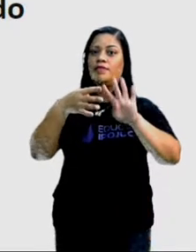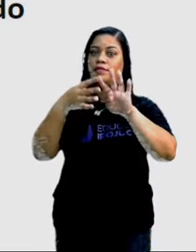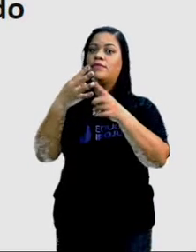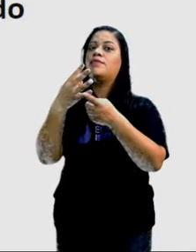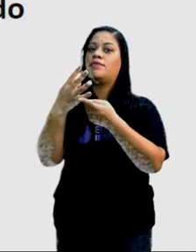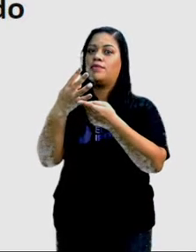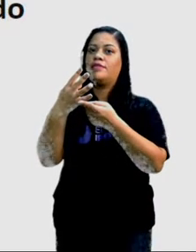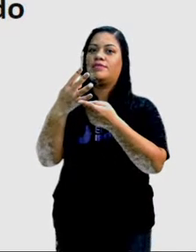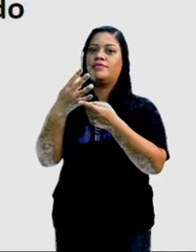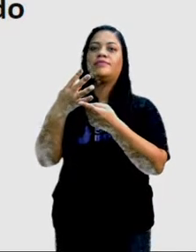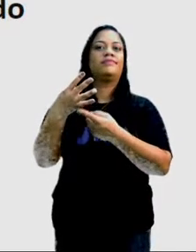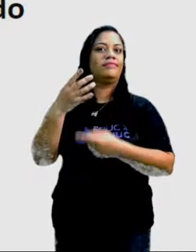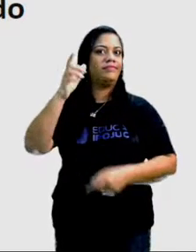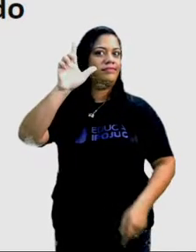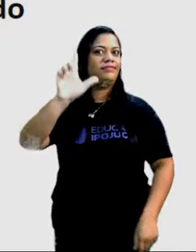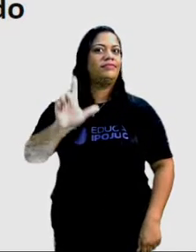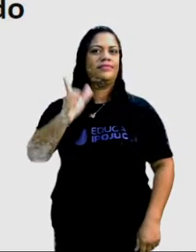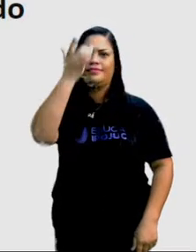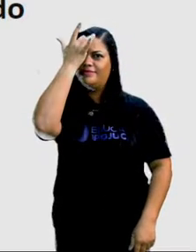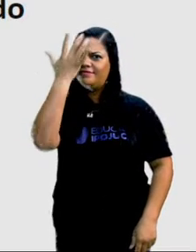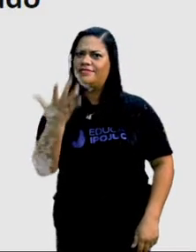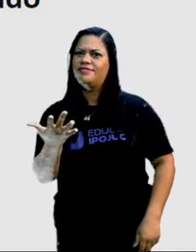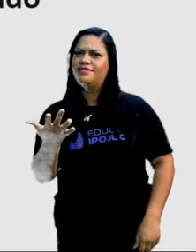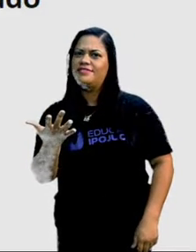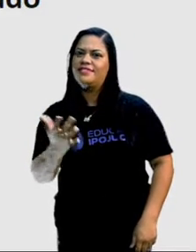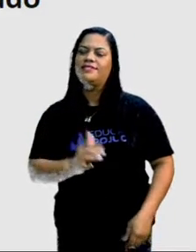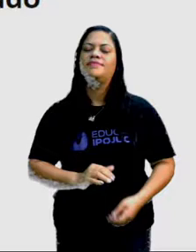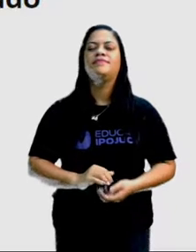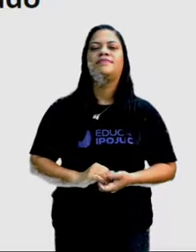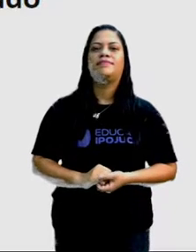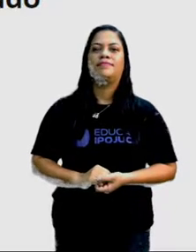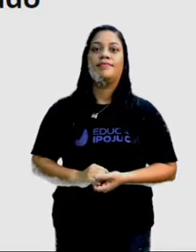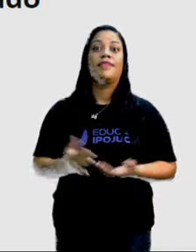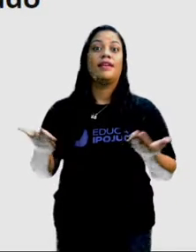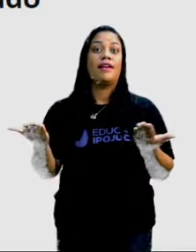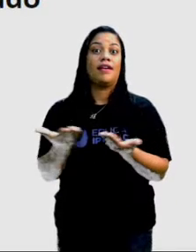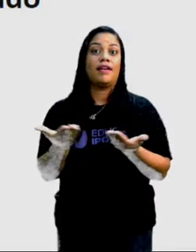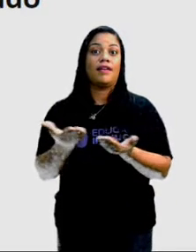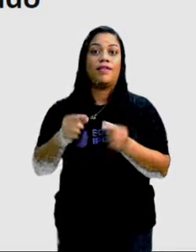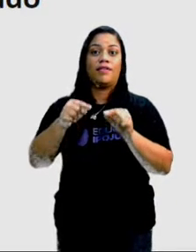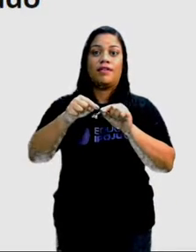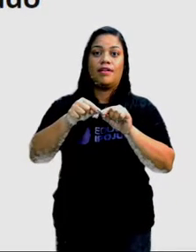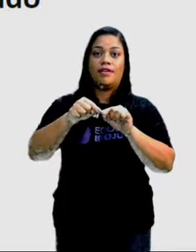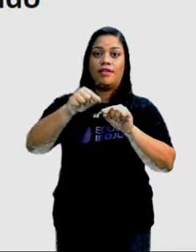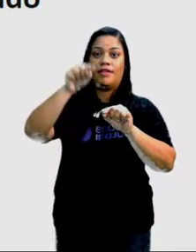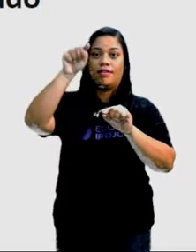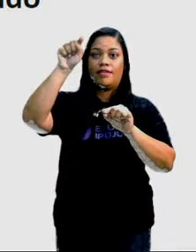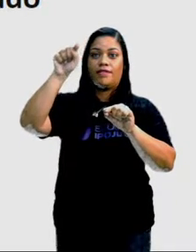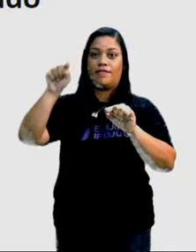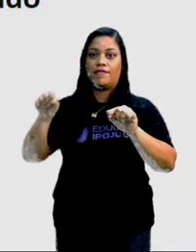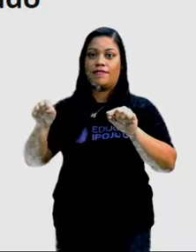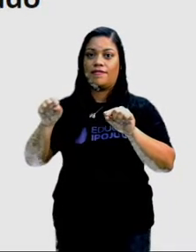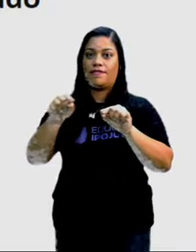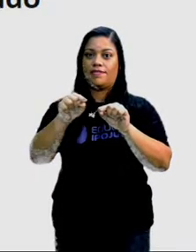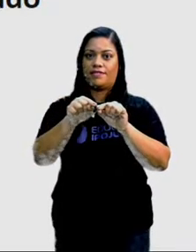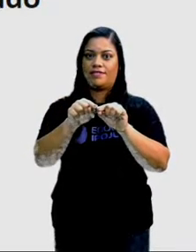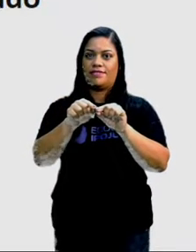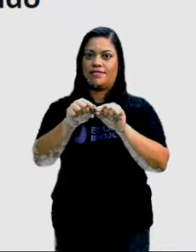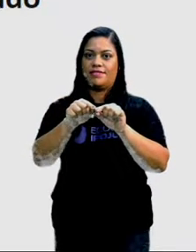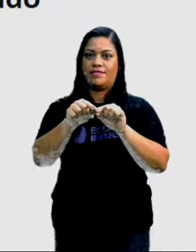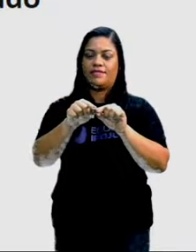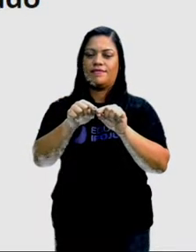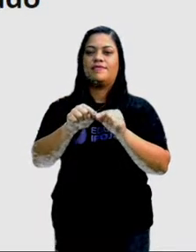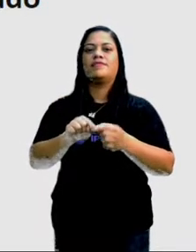quatro lados. Não é fácil? Agora, vamos lá para a região triangular e seus contornos. Olha